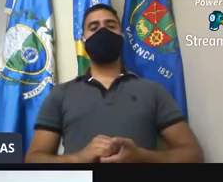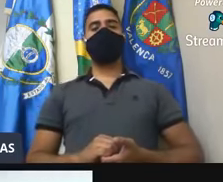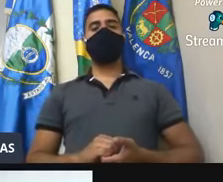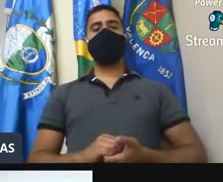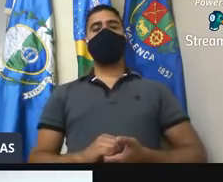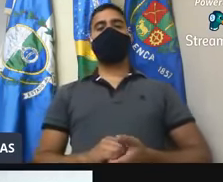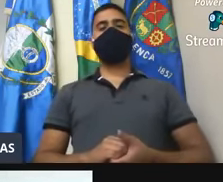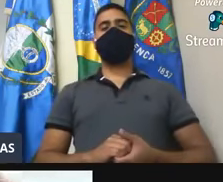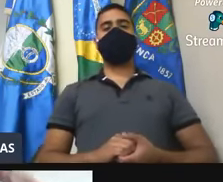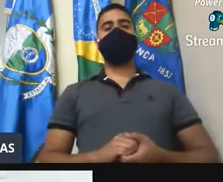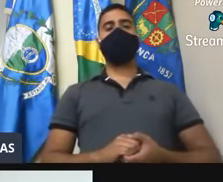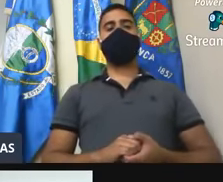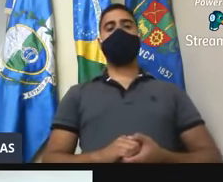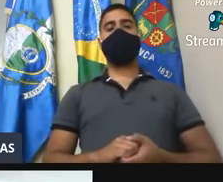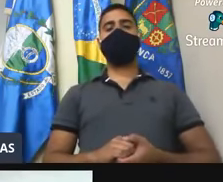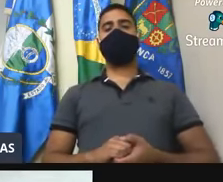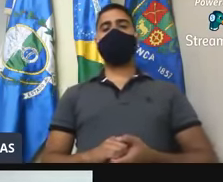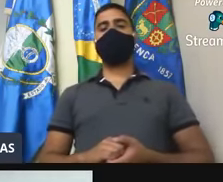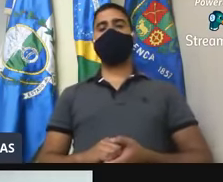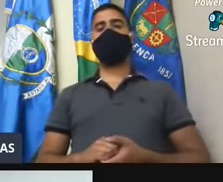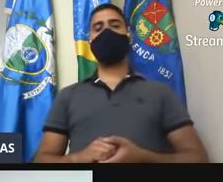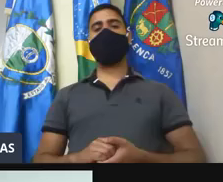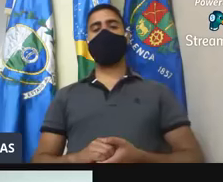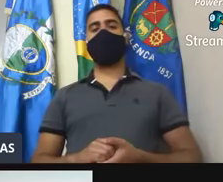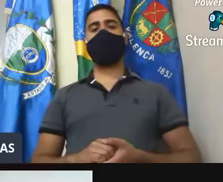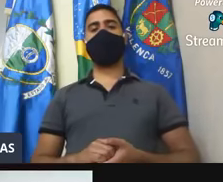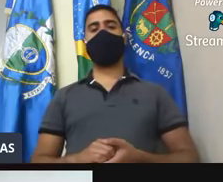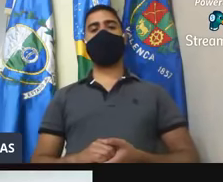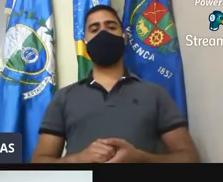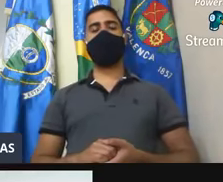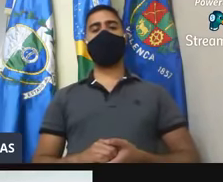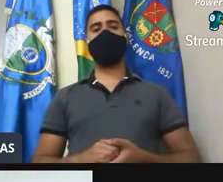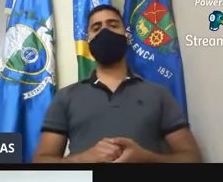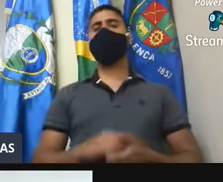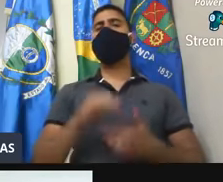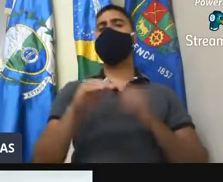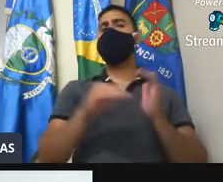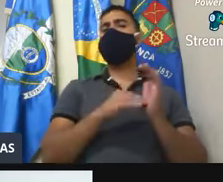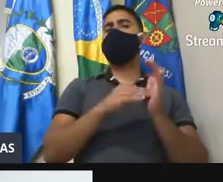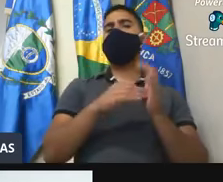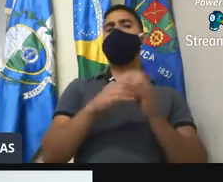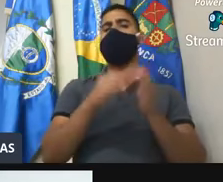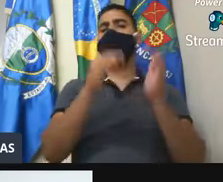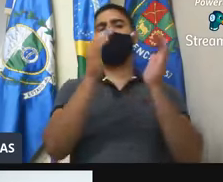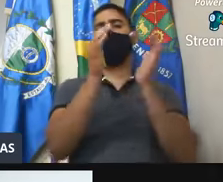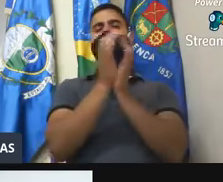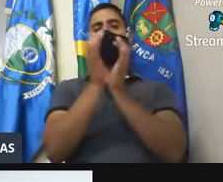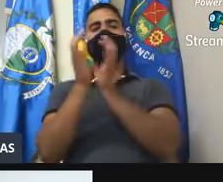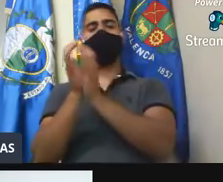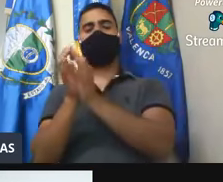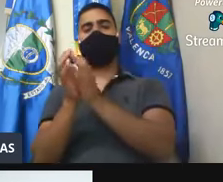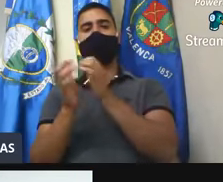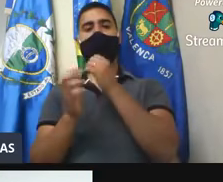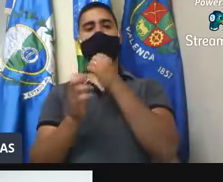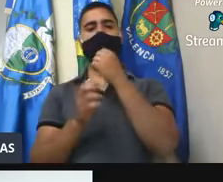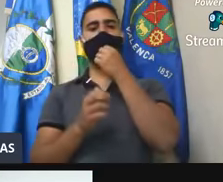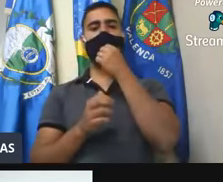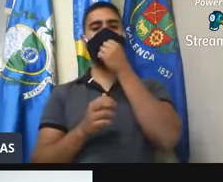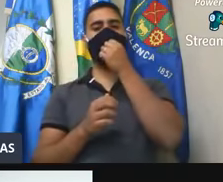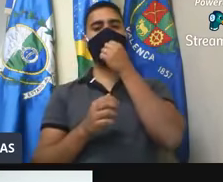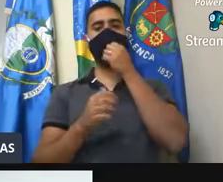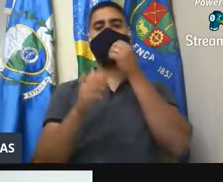normalizando, Se identificando, vamos dizer assim, todas essas entidades, todos esses grupos, né? Desses